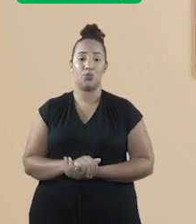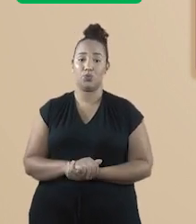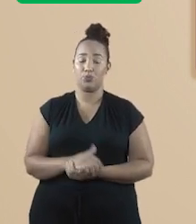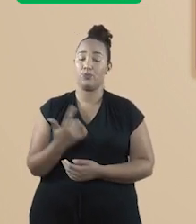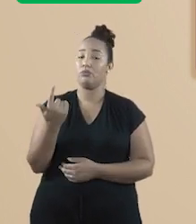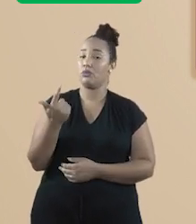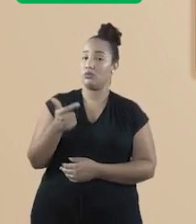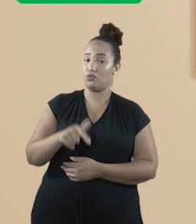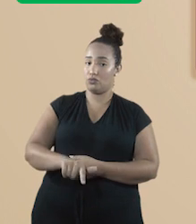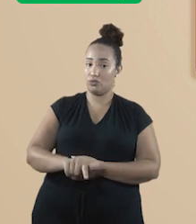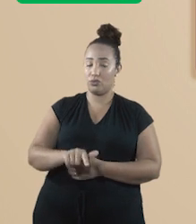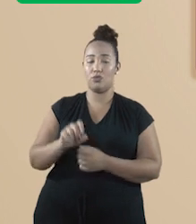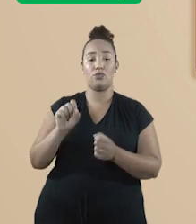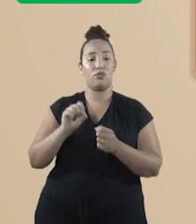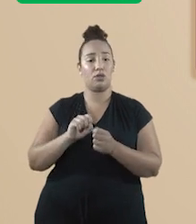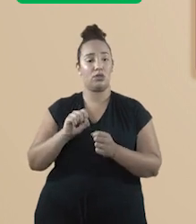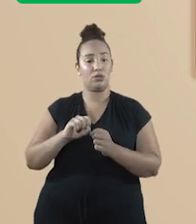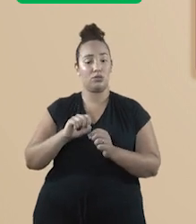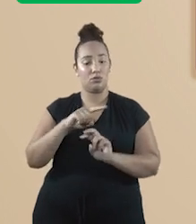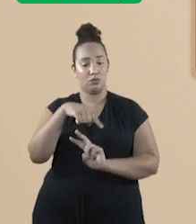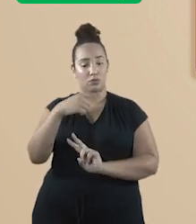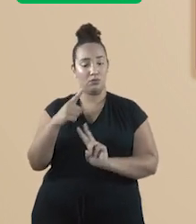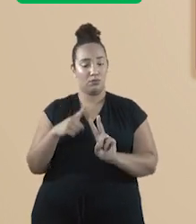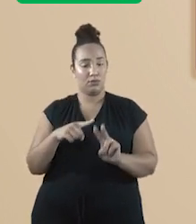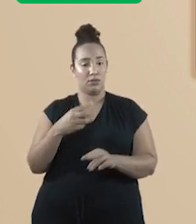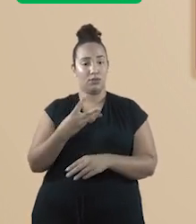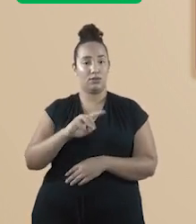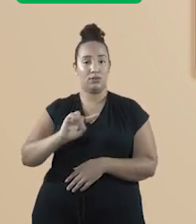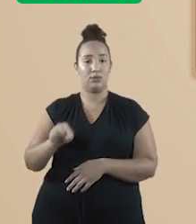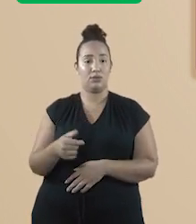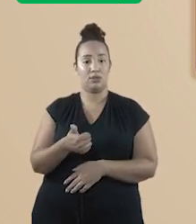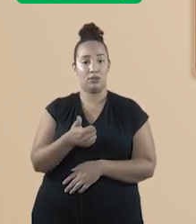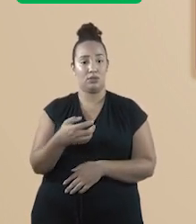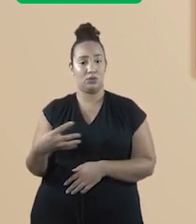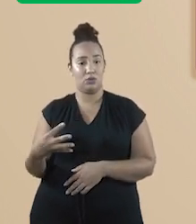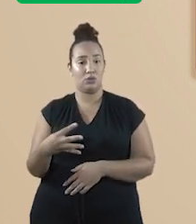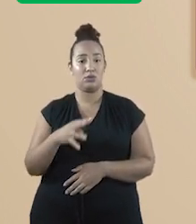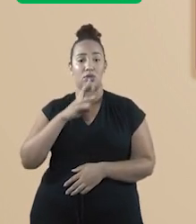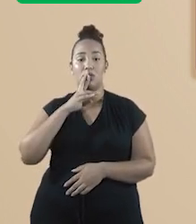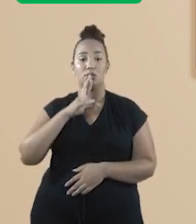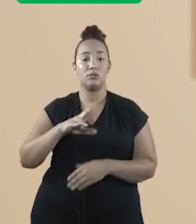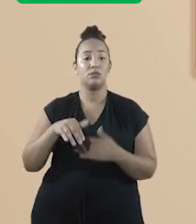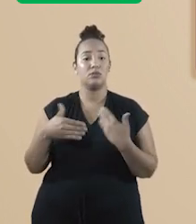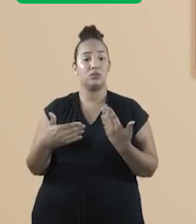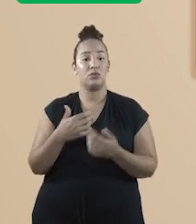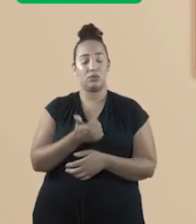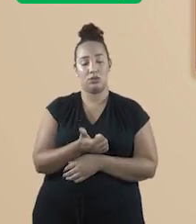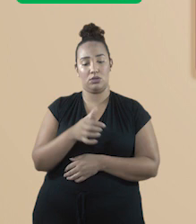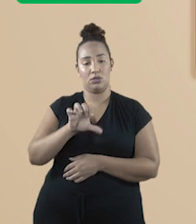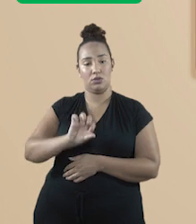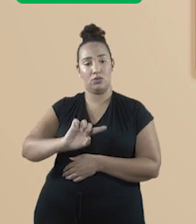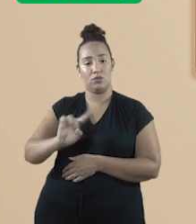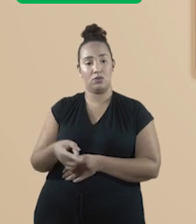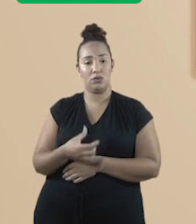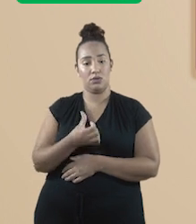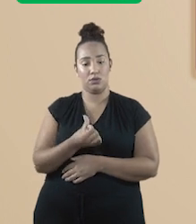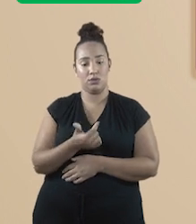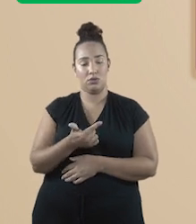Novamente, fazendo π igual a 3,14, então, A é igual a 19